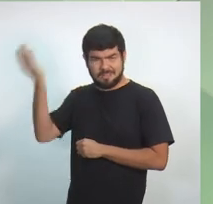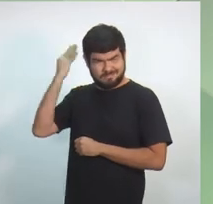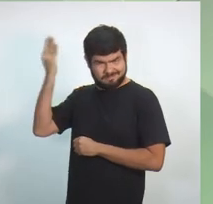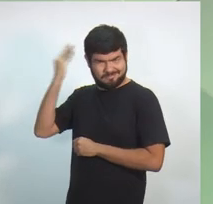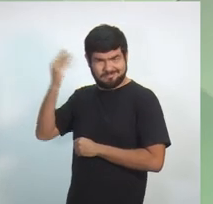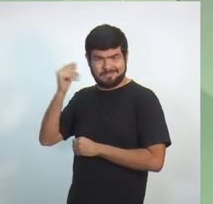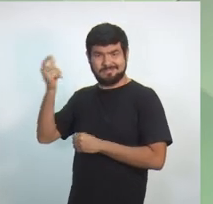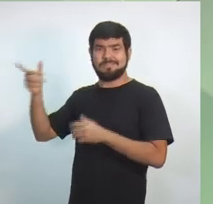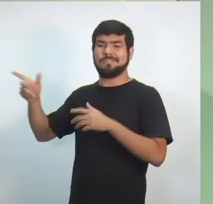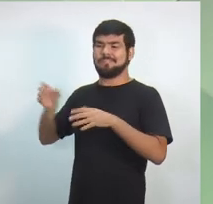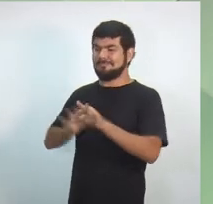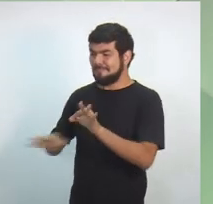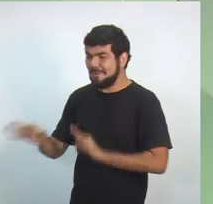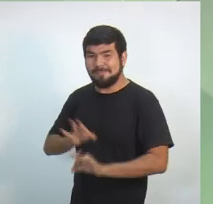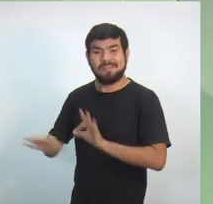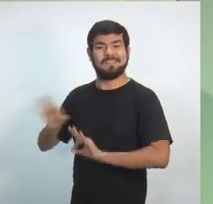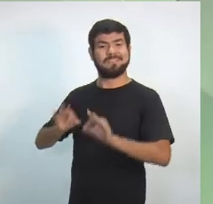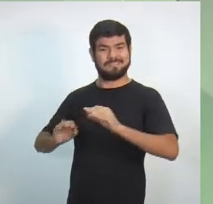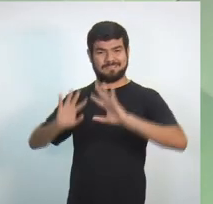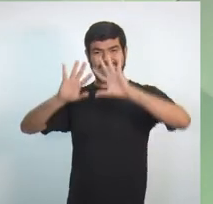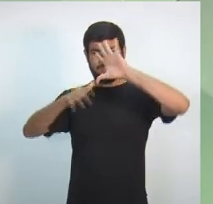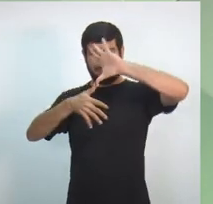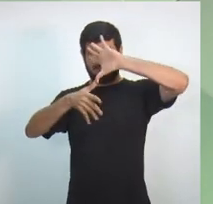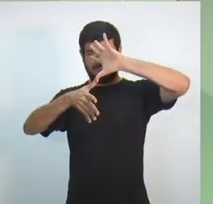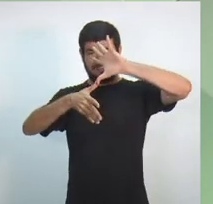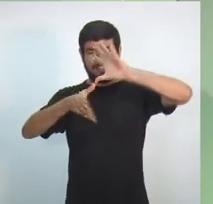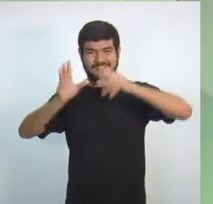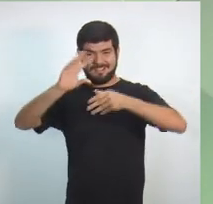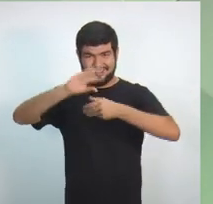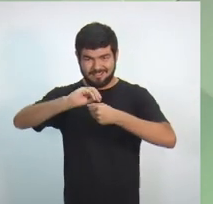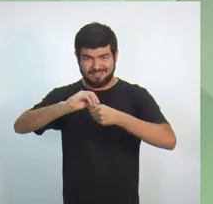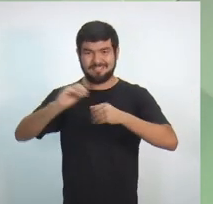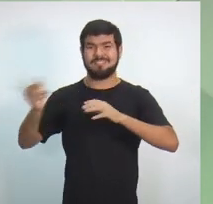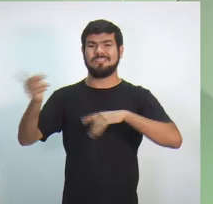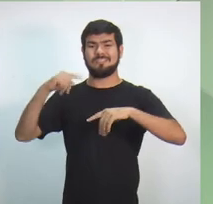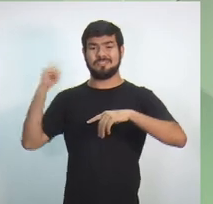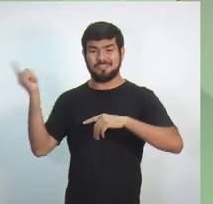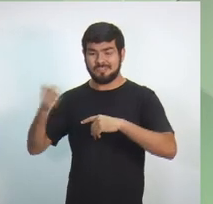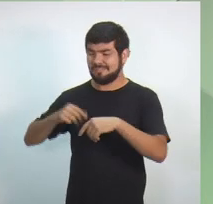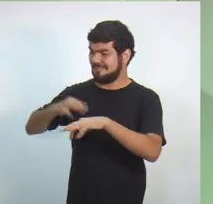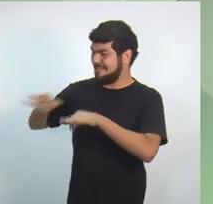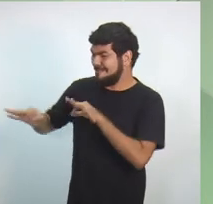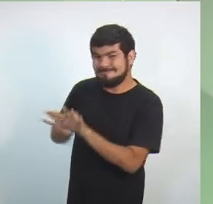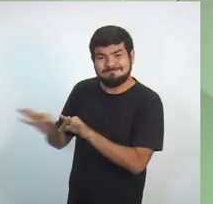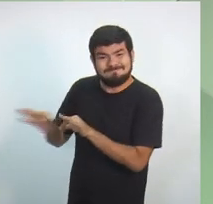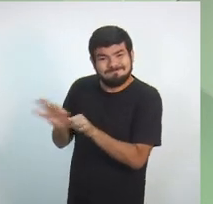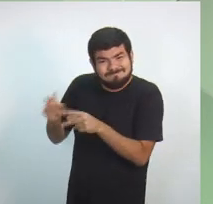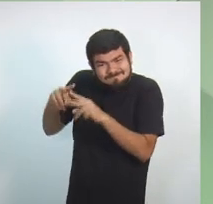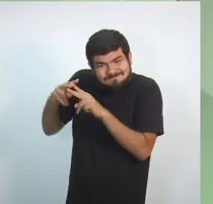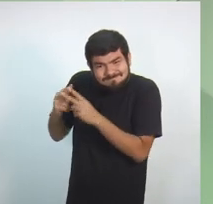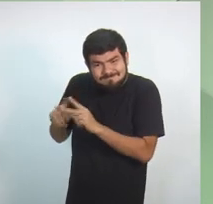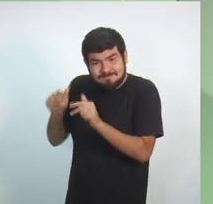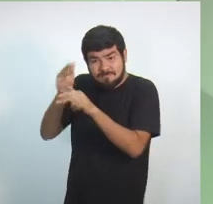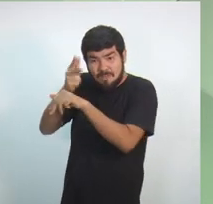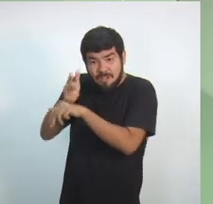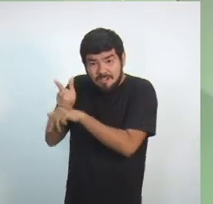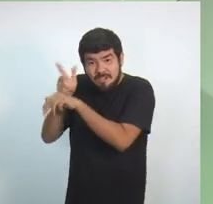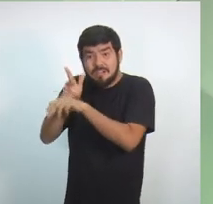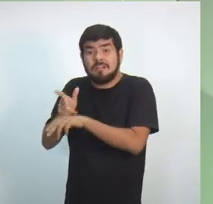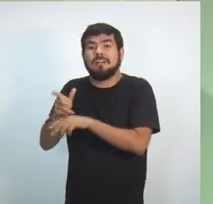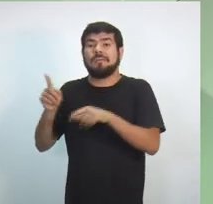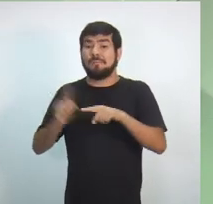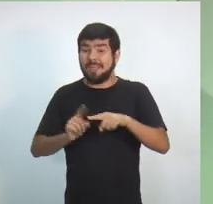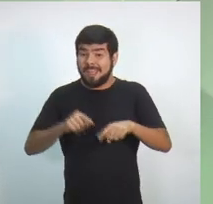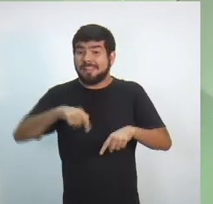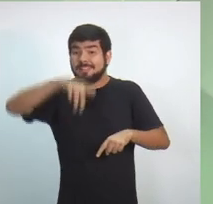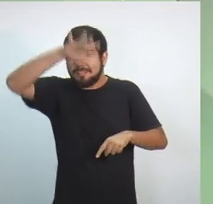jornalismo, com os nossos produtores, a nossa equipe de reportagem, nossos repórteres cinematográficos. E a gente sabe que no Amazonas